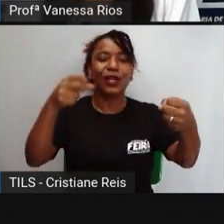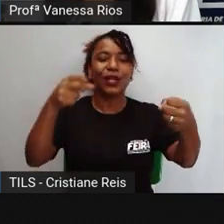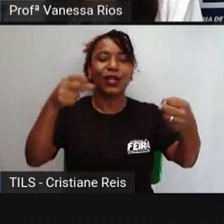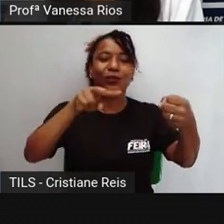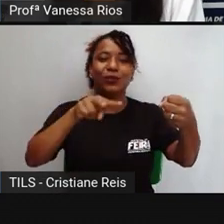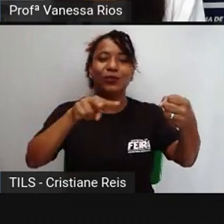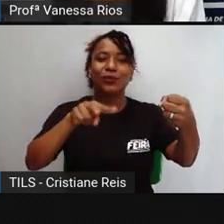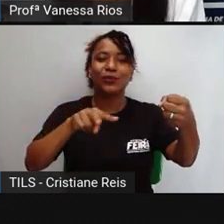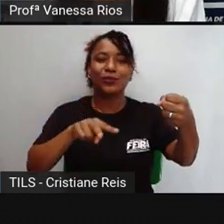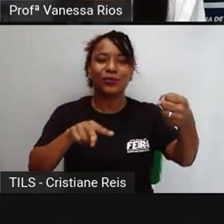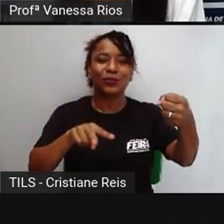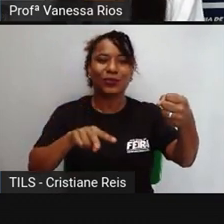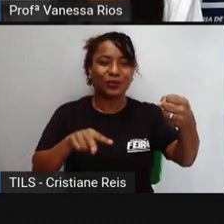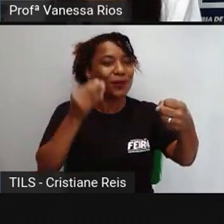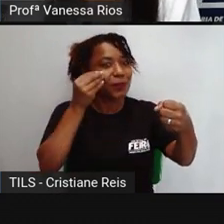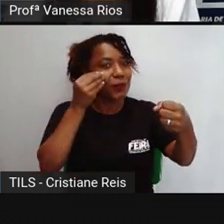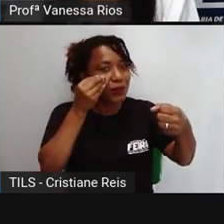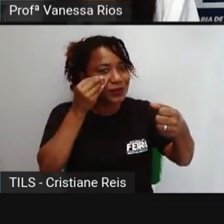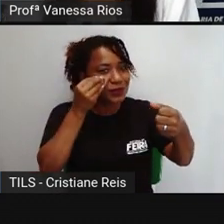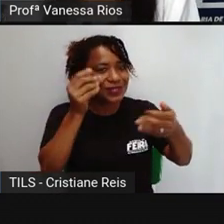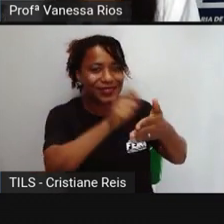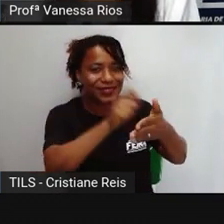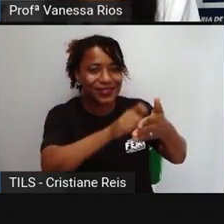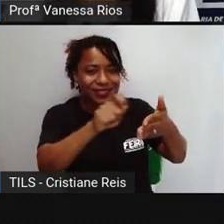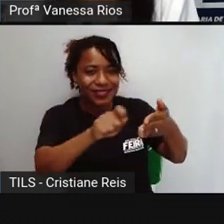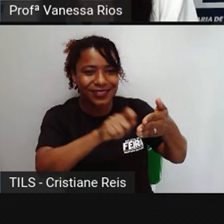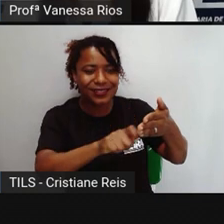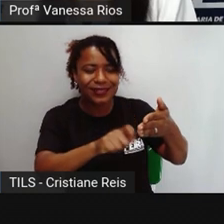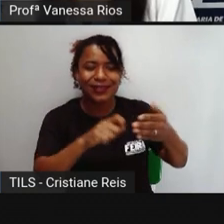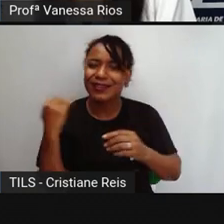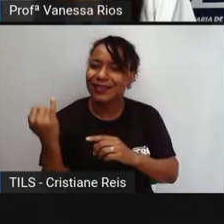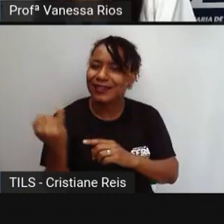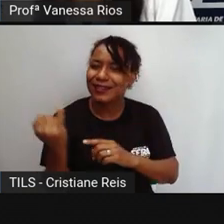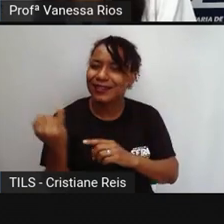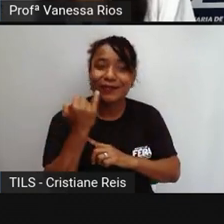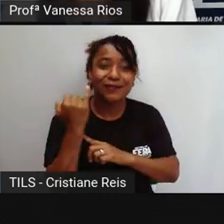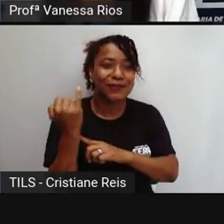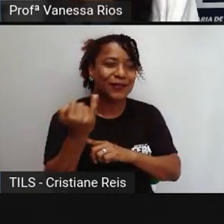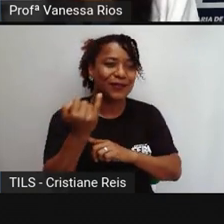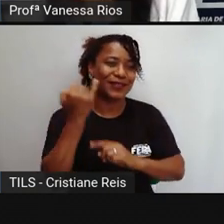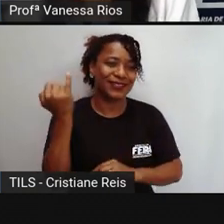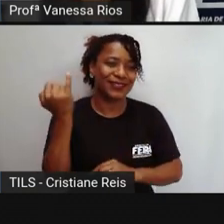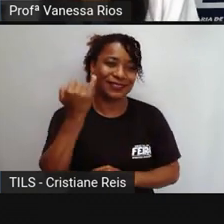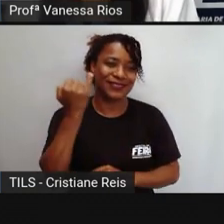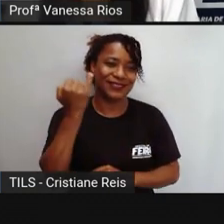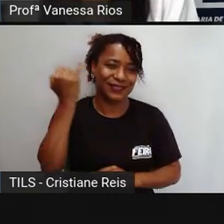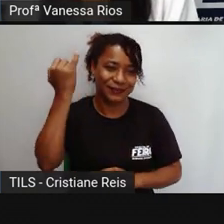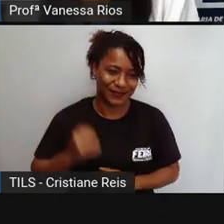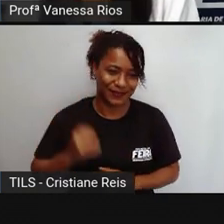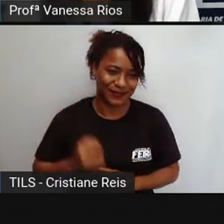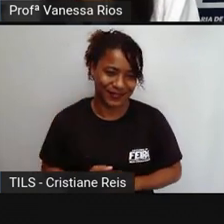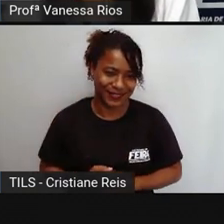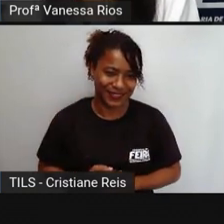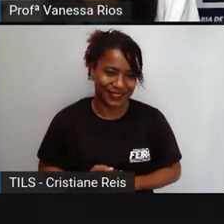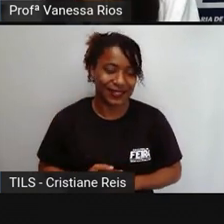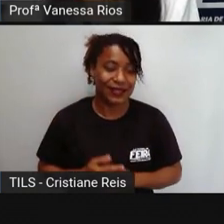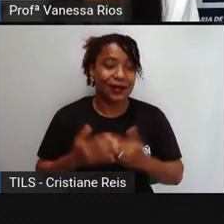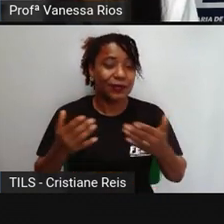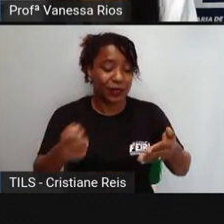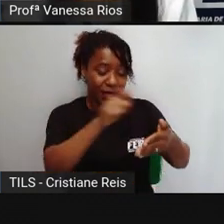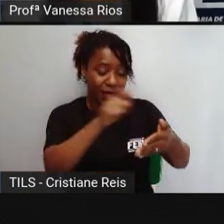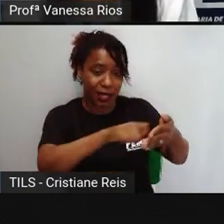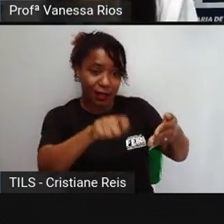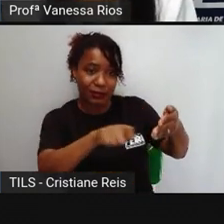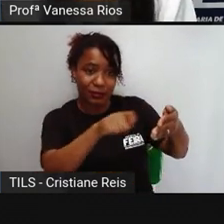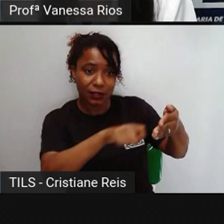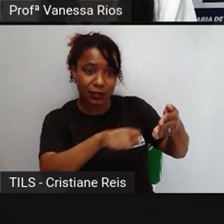envolver um valor muito maior, porque aquilo que é registrado de forma escrita tem uma possibilidade de durar mais tempo,